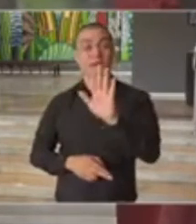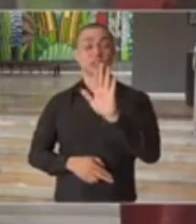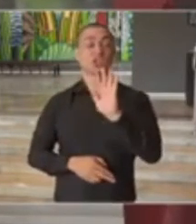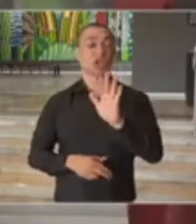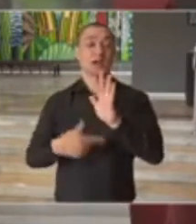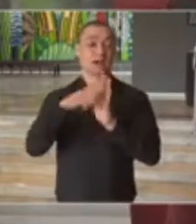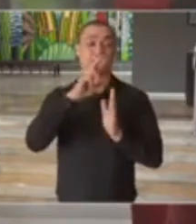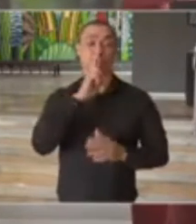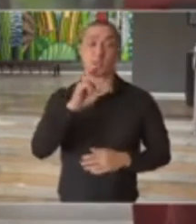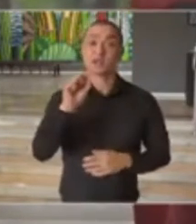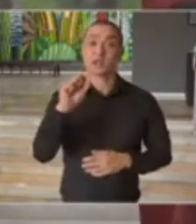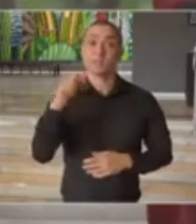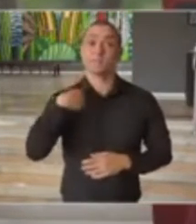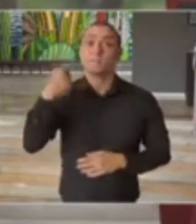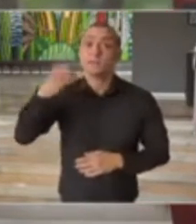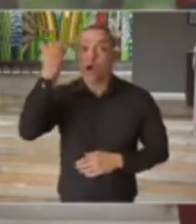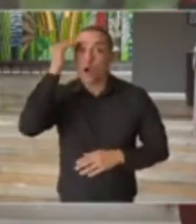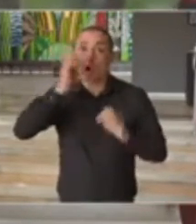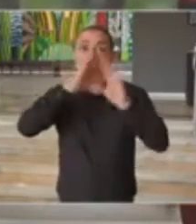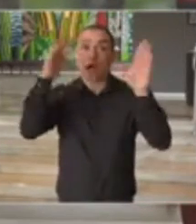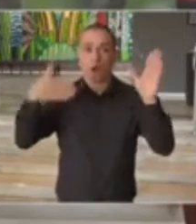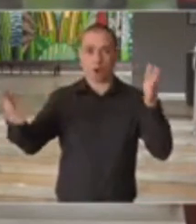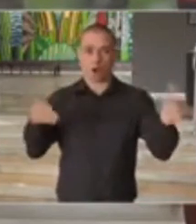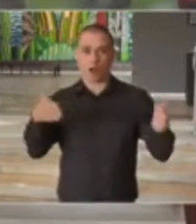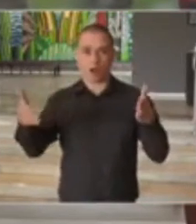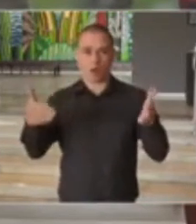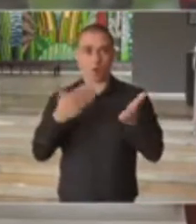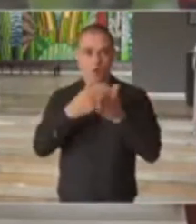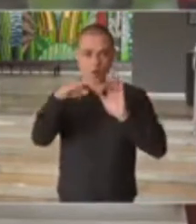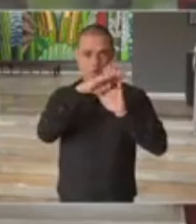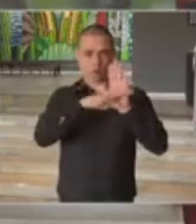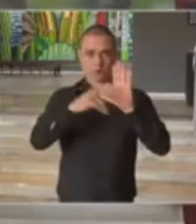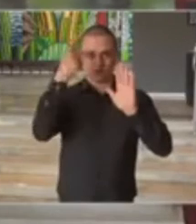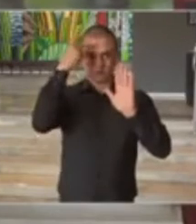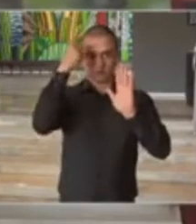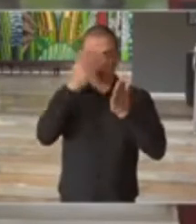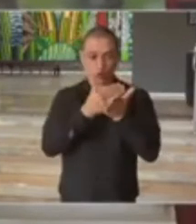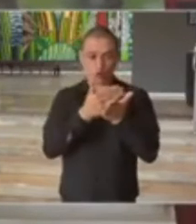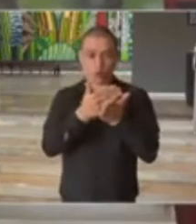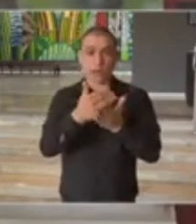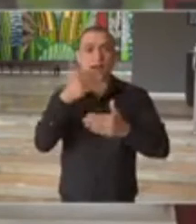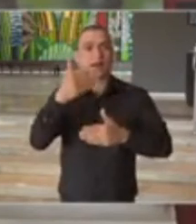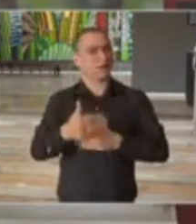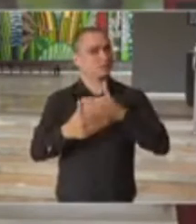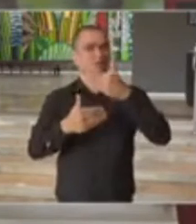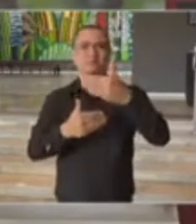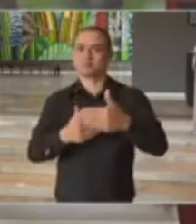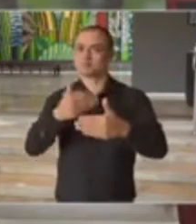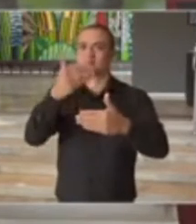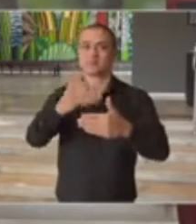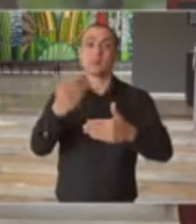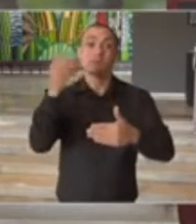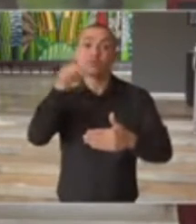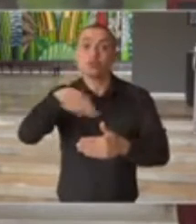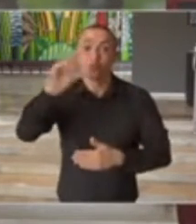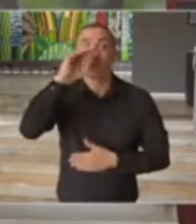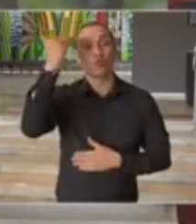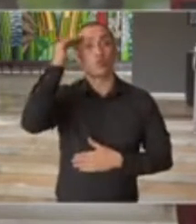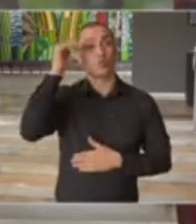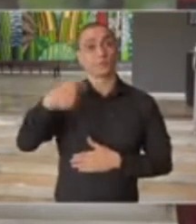de que é preciso ter compreensão. Nós estamos em uma fase do Plano São Paulo muito gradual, e é preciso ter compreensão.